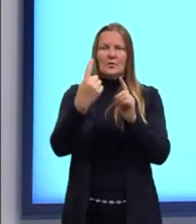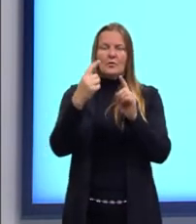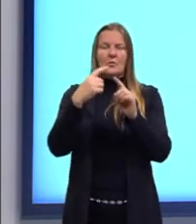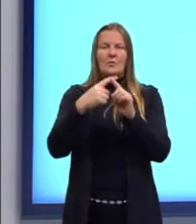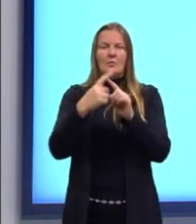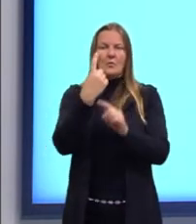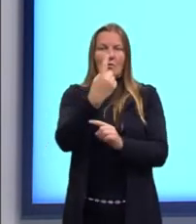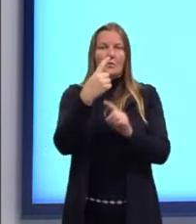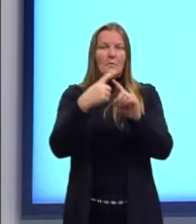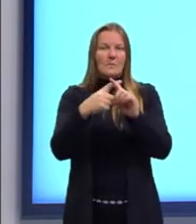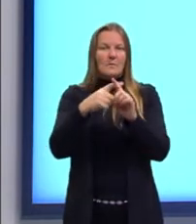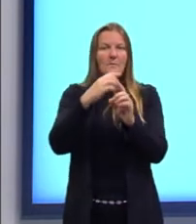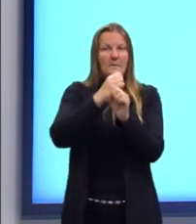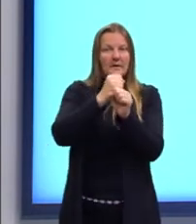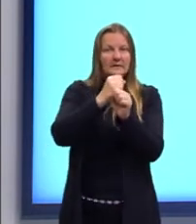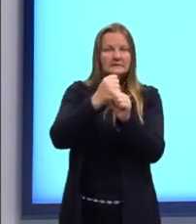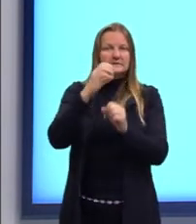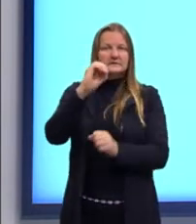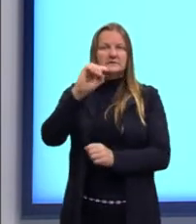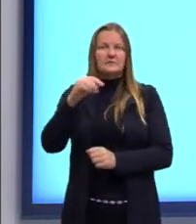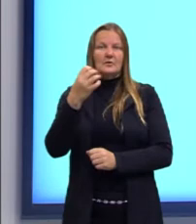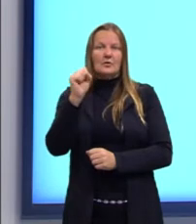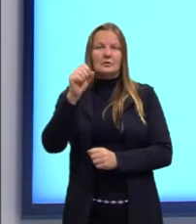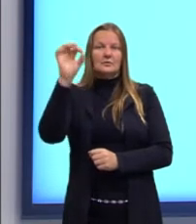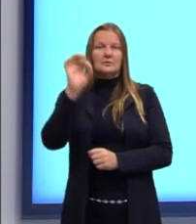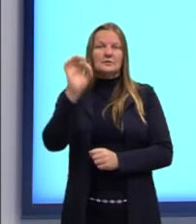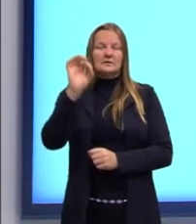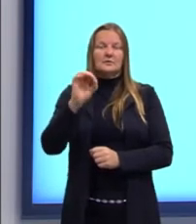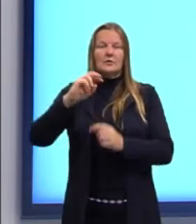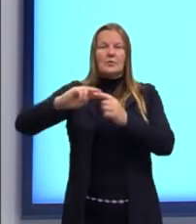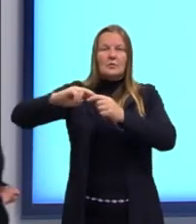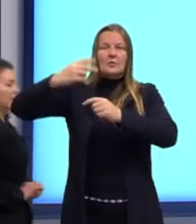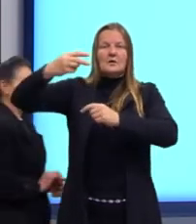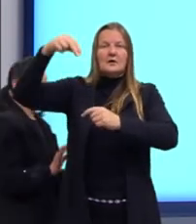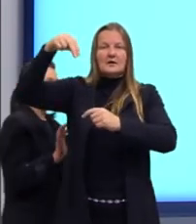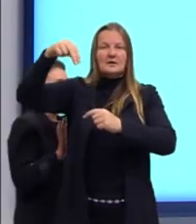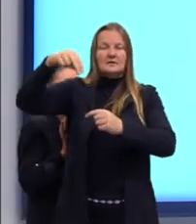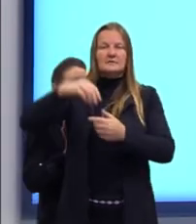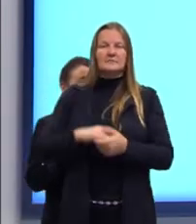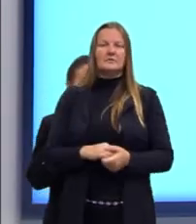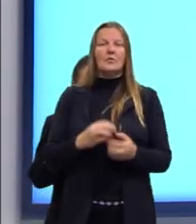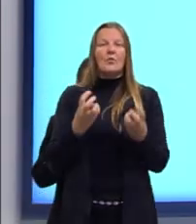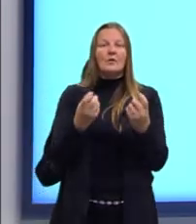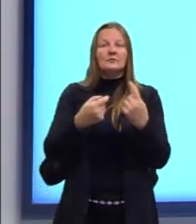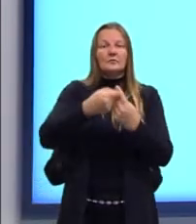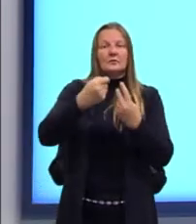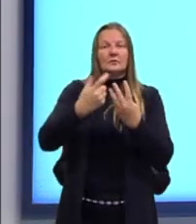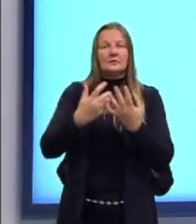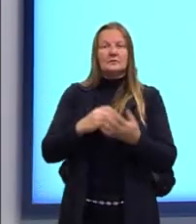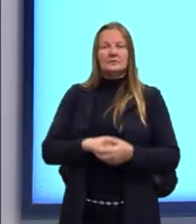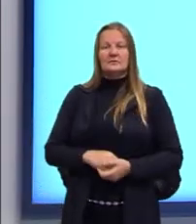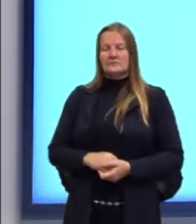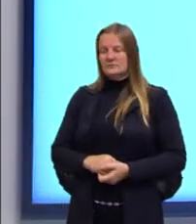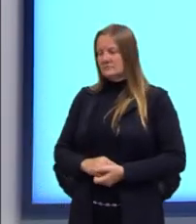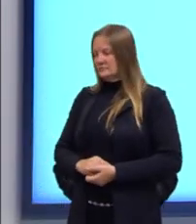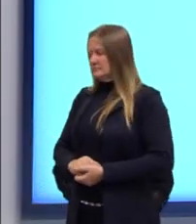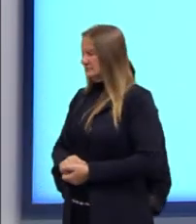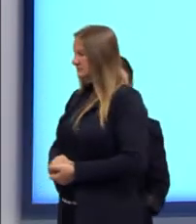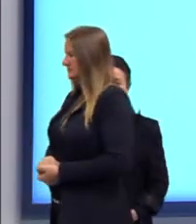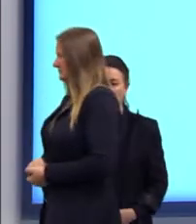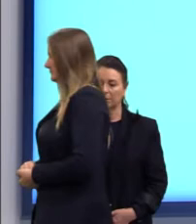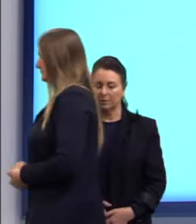mais 0,8% elevado a N. Então, nós ficamos somente com a nossa